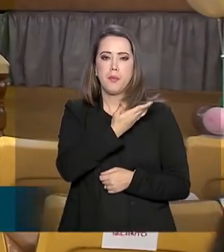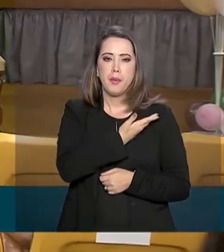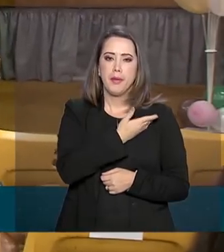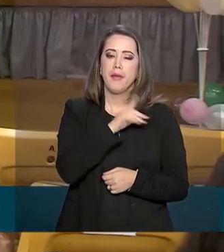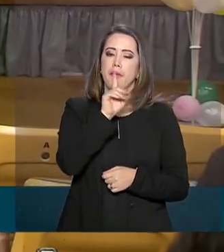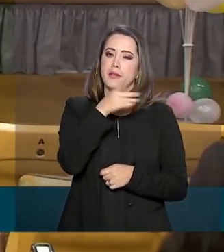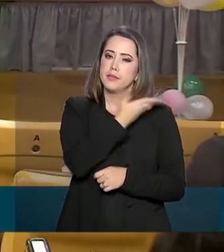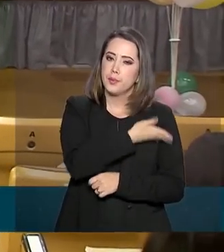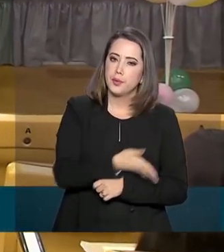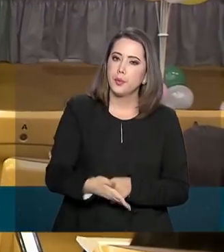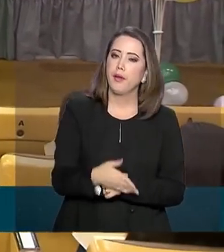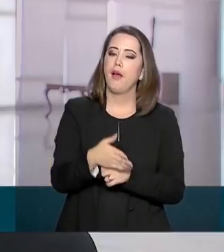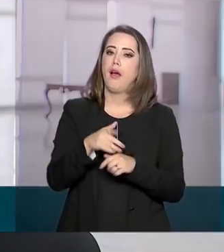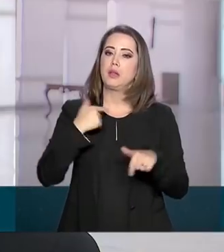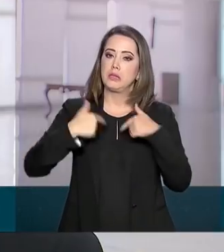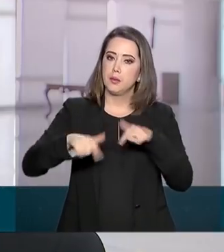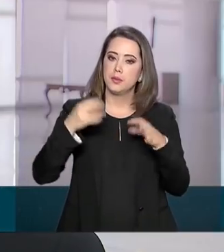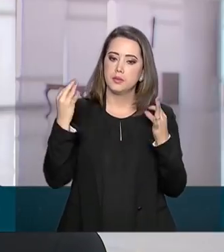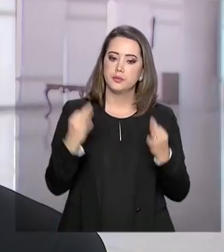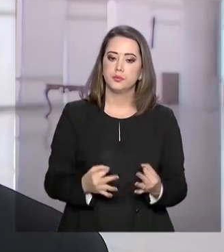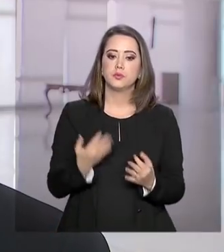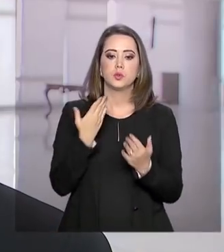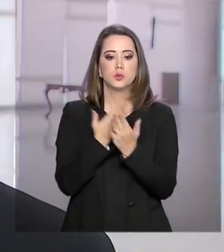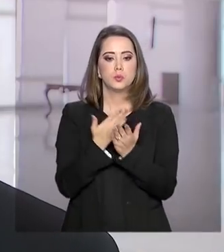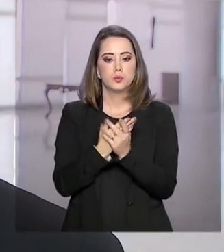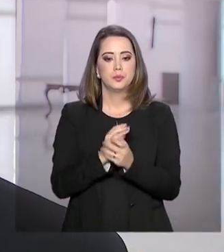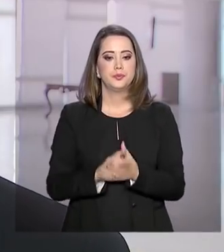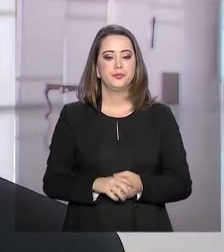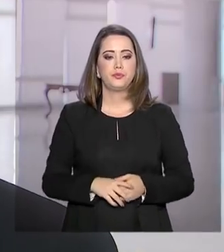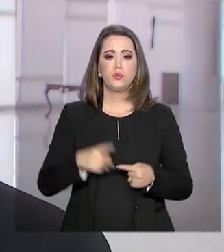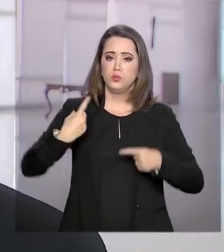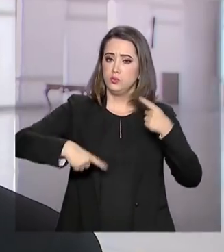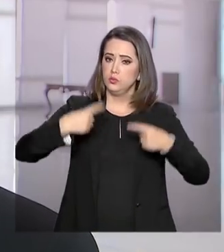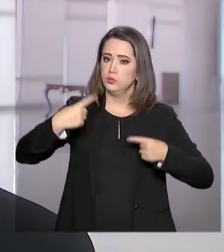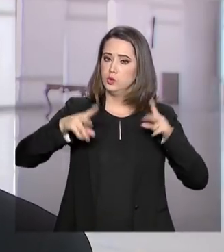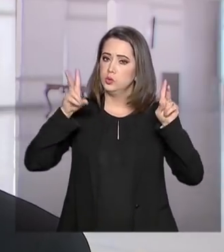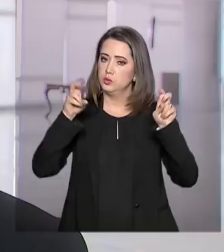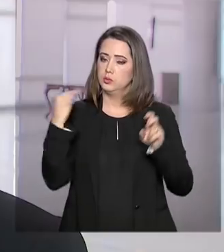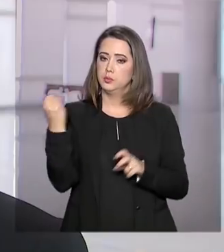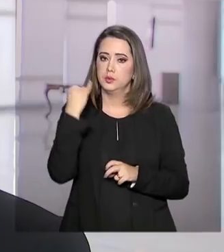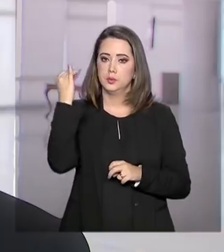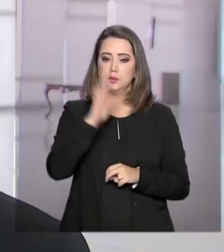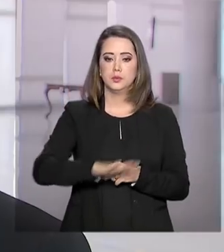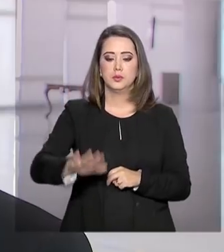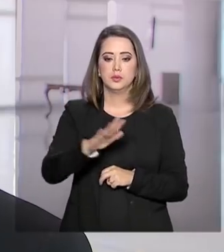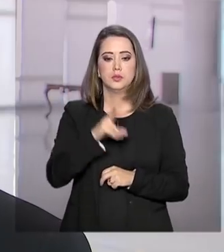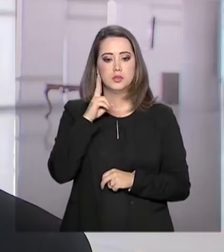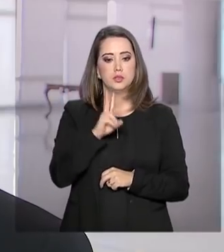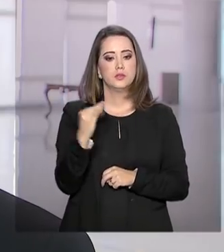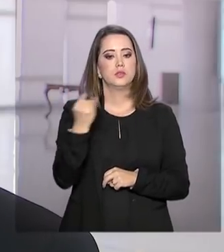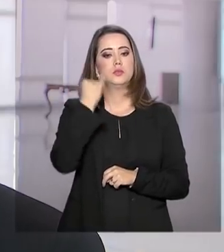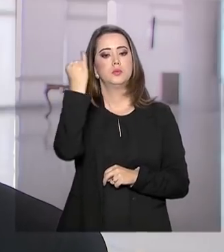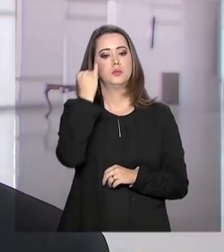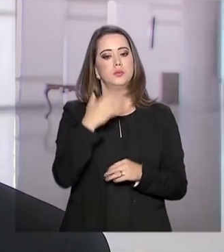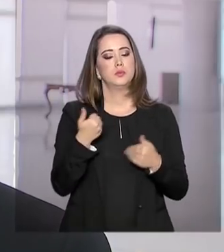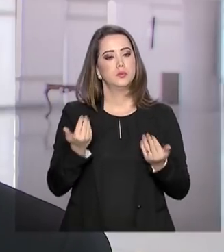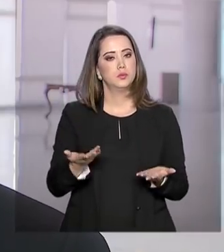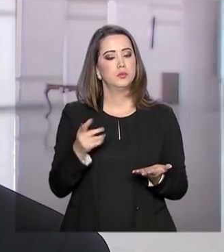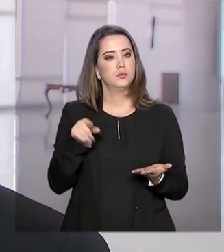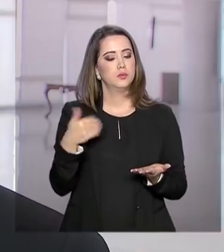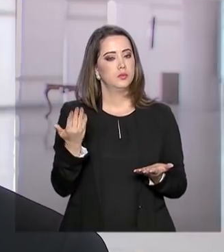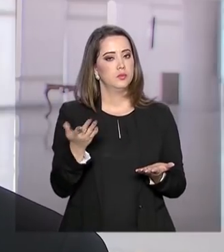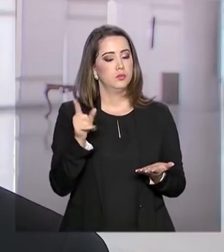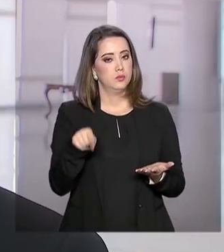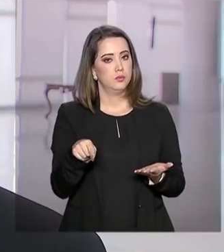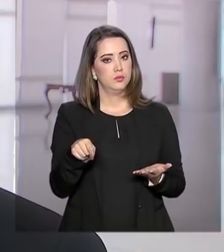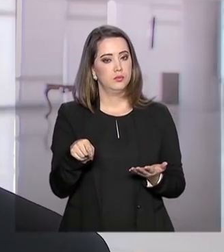trabalhador, a ser estudioso. Discutir alguns temas importantes para as crianças, que nós avaliamos como importantes. Então, por